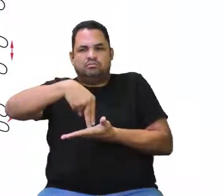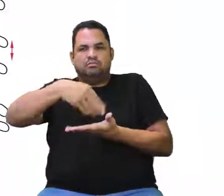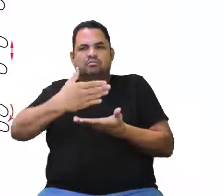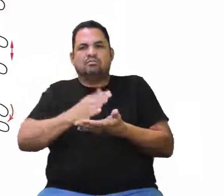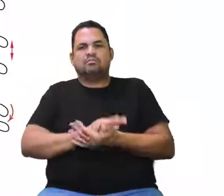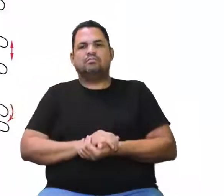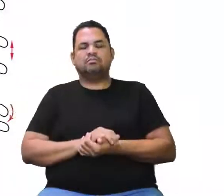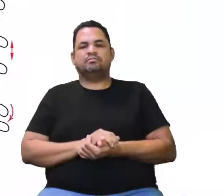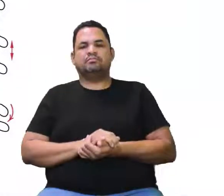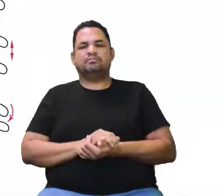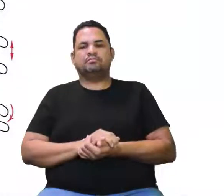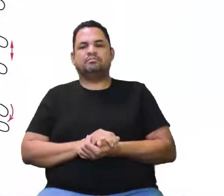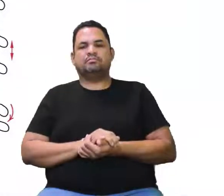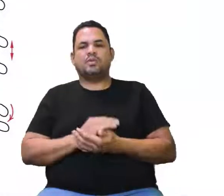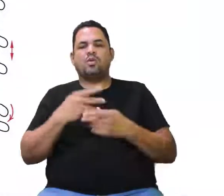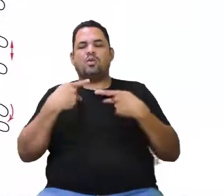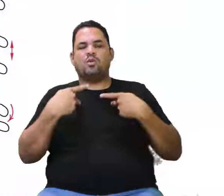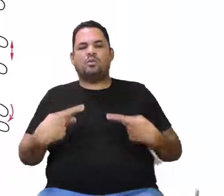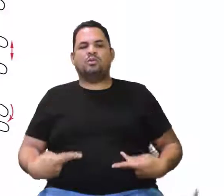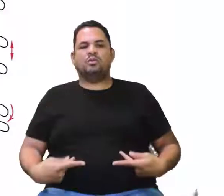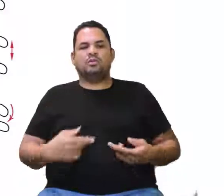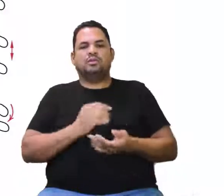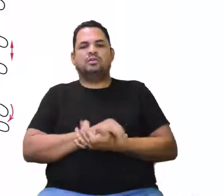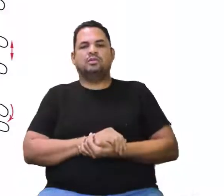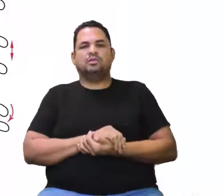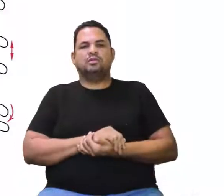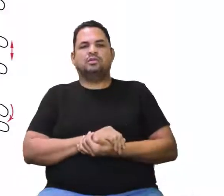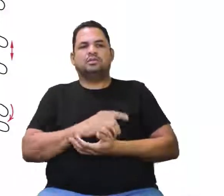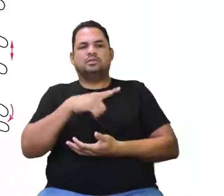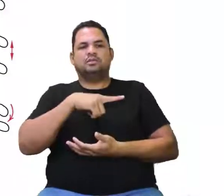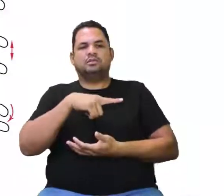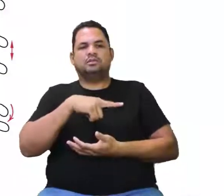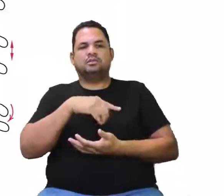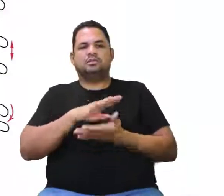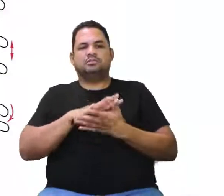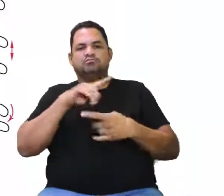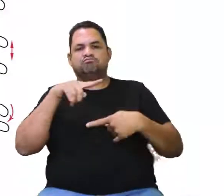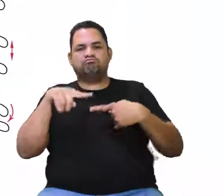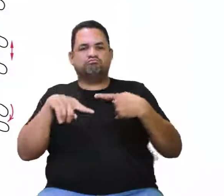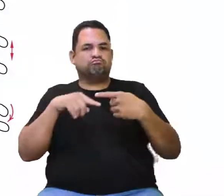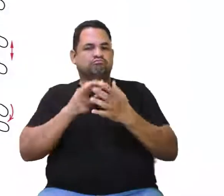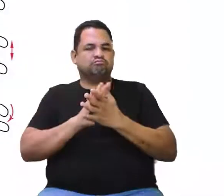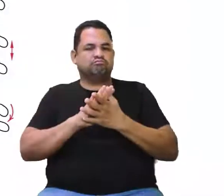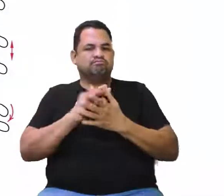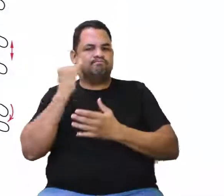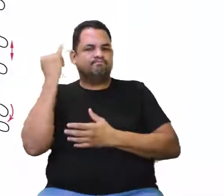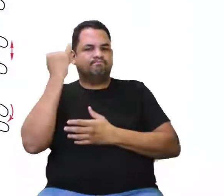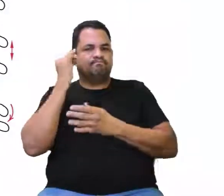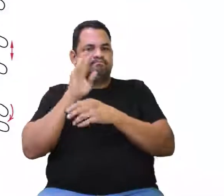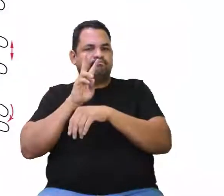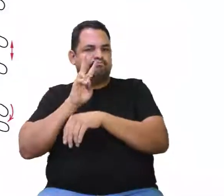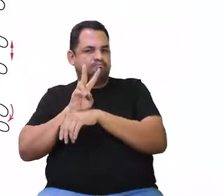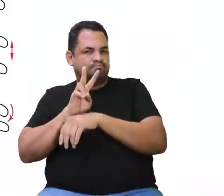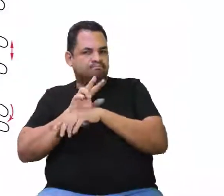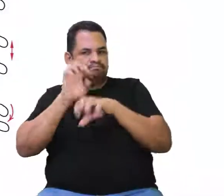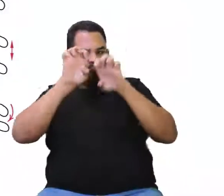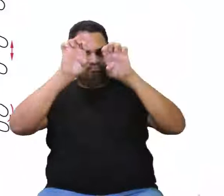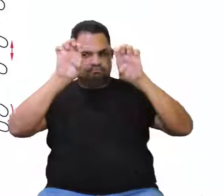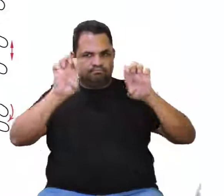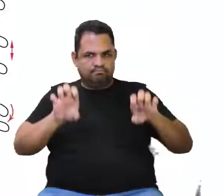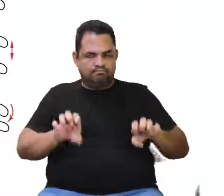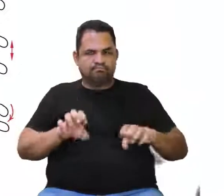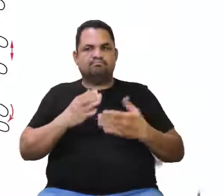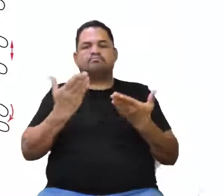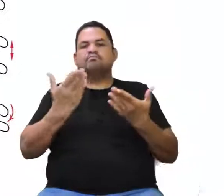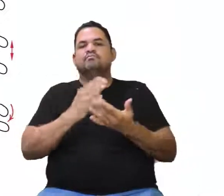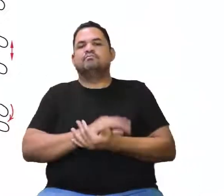nosso corpo, na verdade. Ela tem uma função muito importante de proteger as estruturas